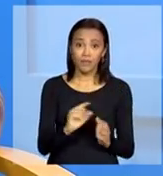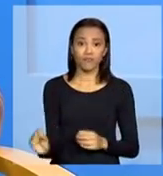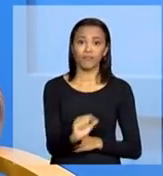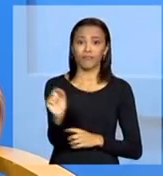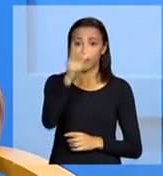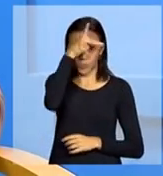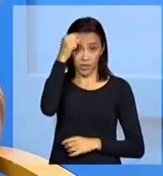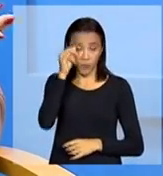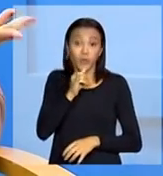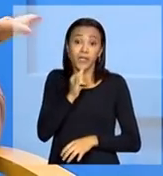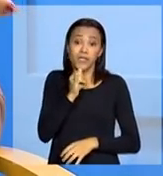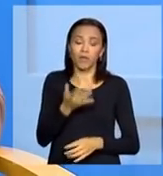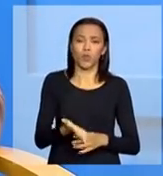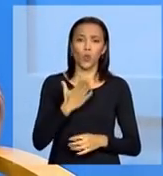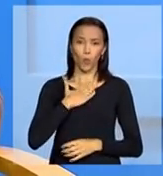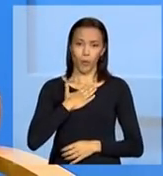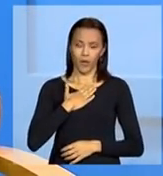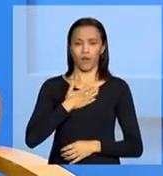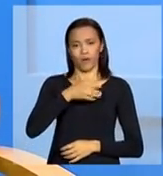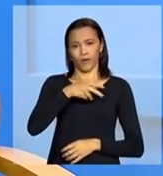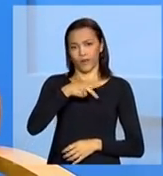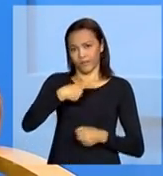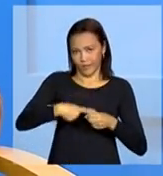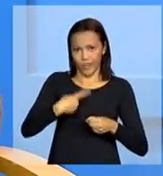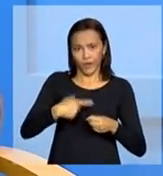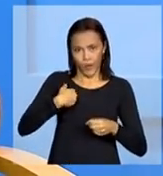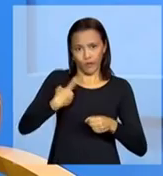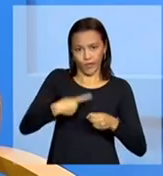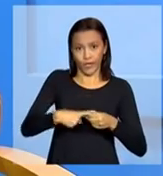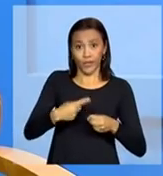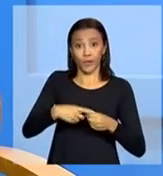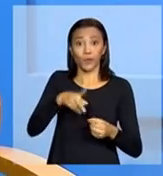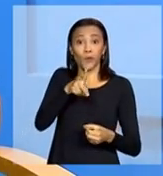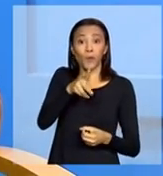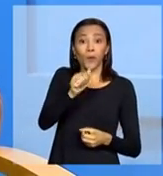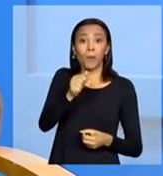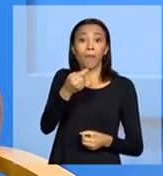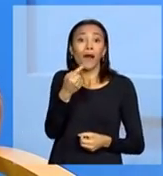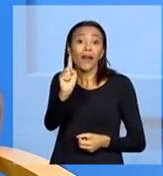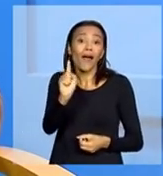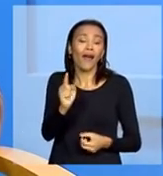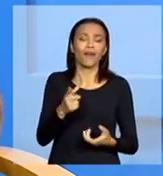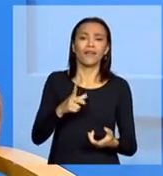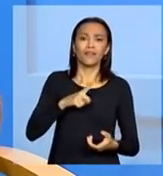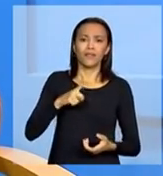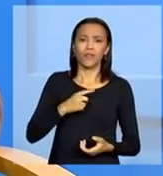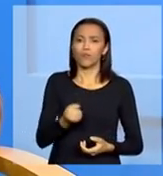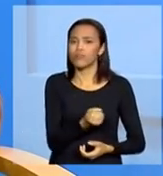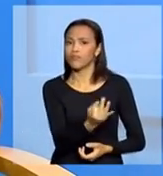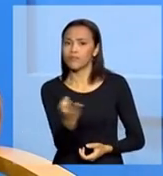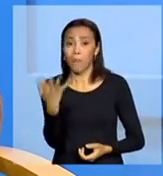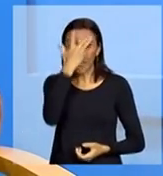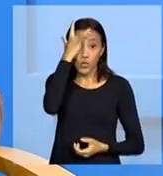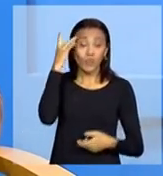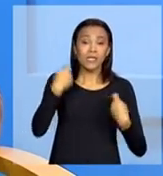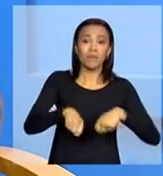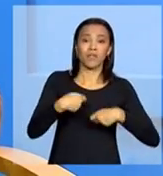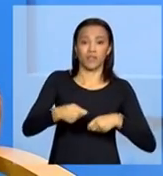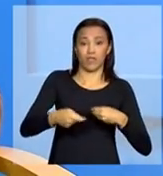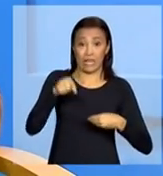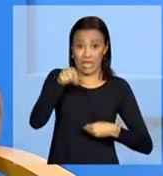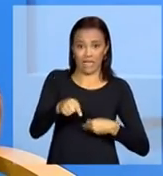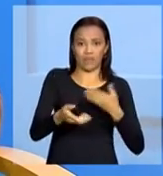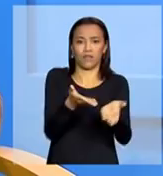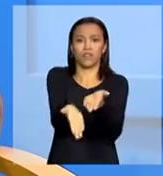por exemplo no meu município eu moro no interior do Pará por exemplo tem um número de pessoas que necessitam deste atendimento